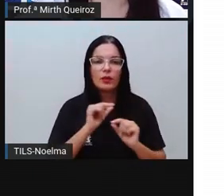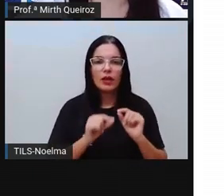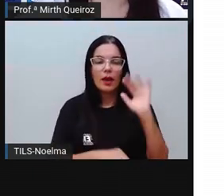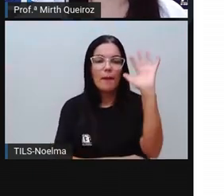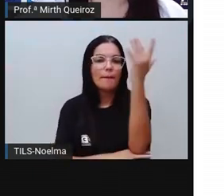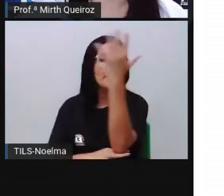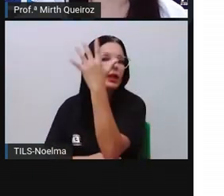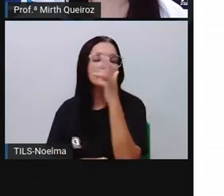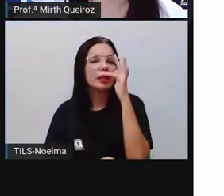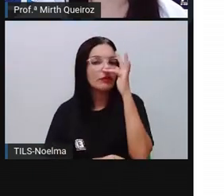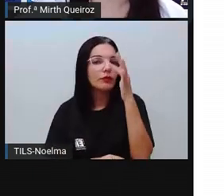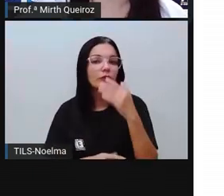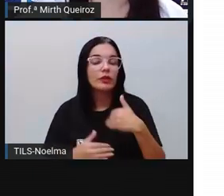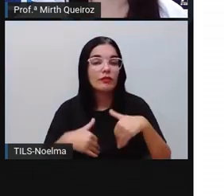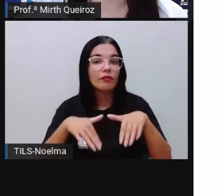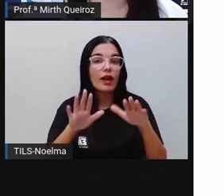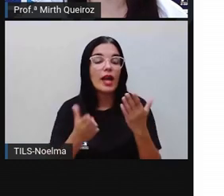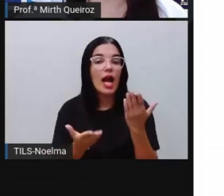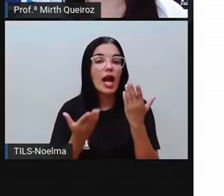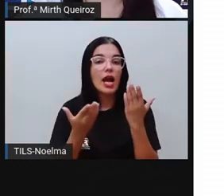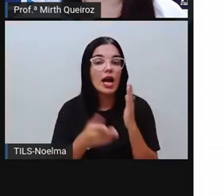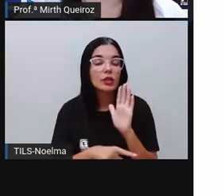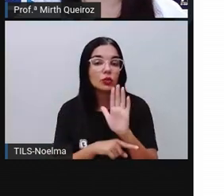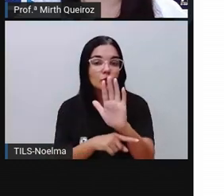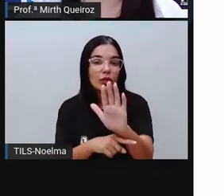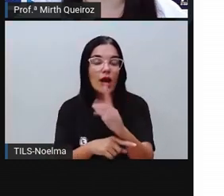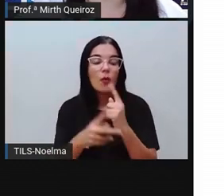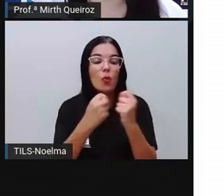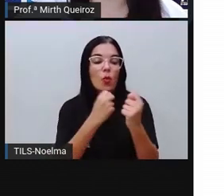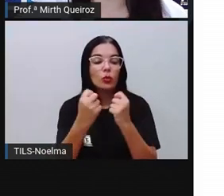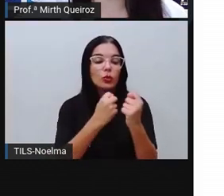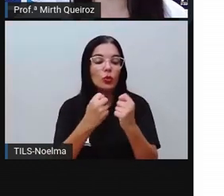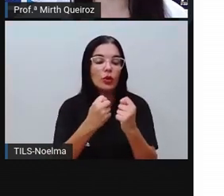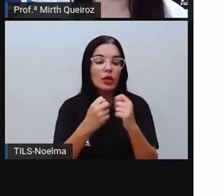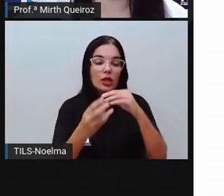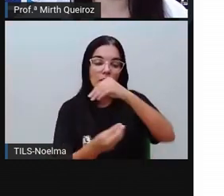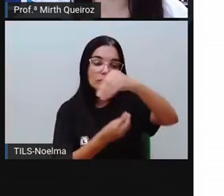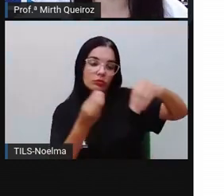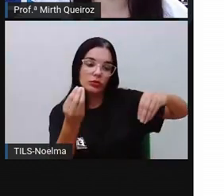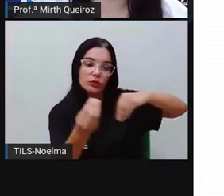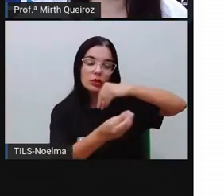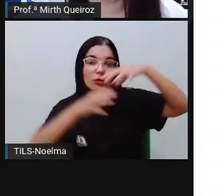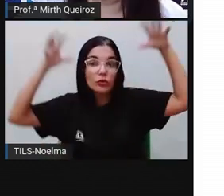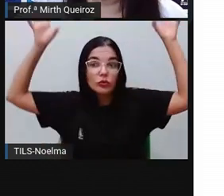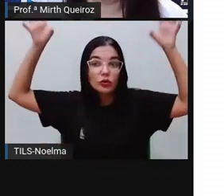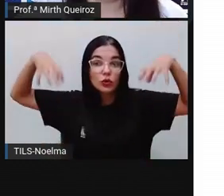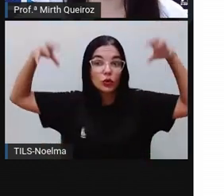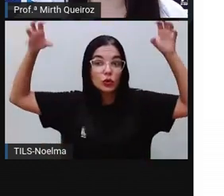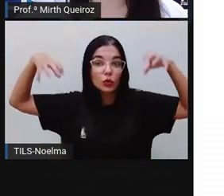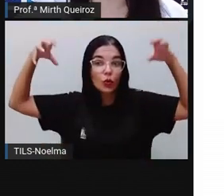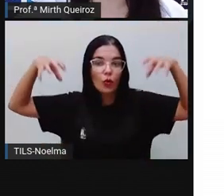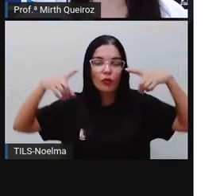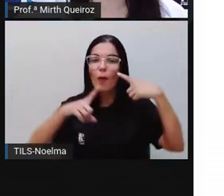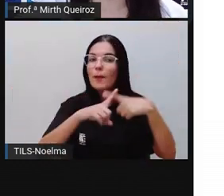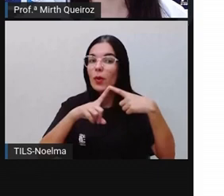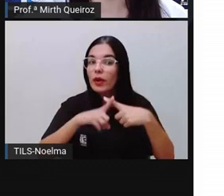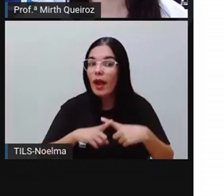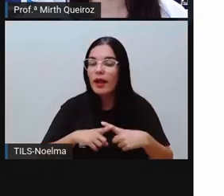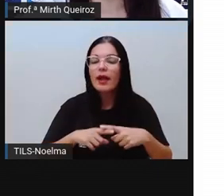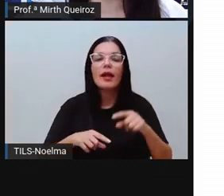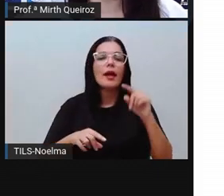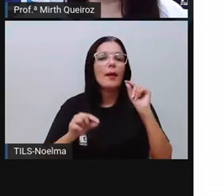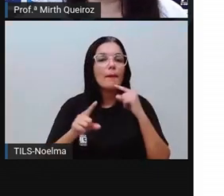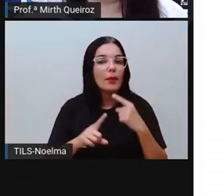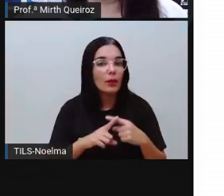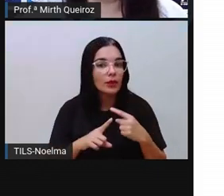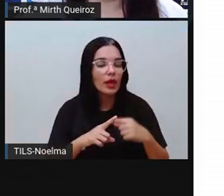regulação, o controle aí do ciclo de chuvas, através de quê? Através da transpiração. As plantas, elas transpiram, elas liberam para o ar